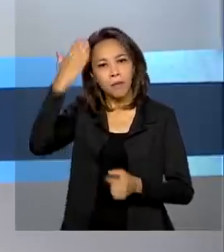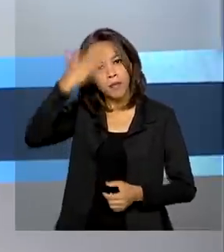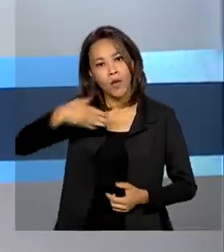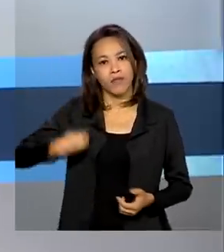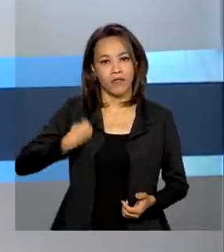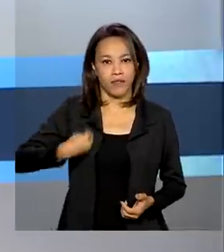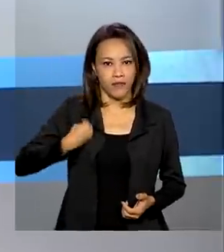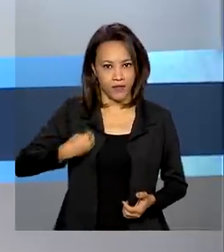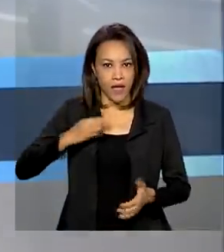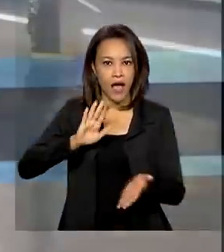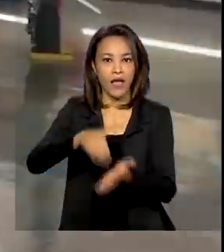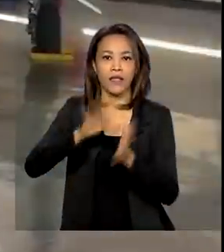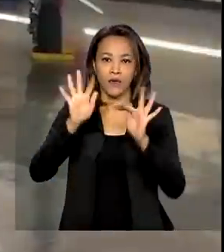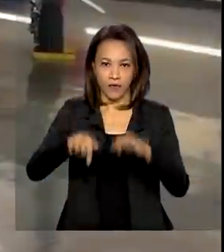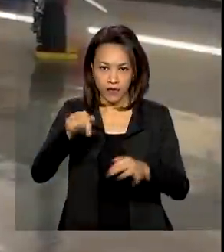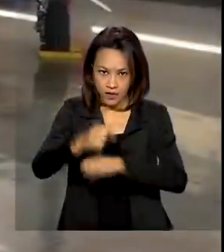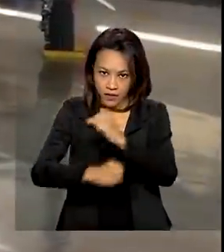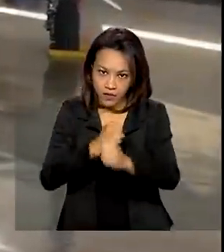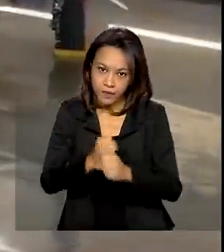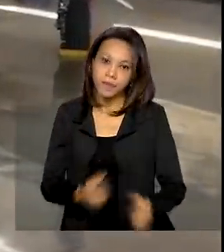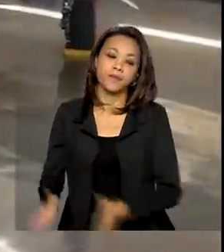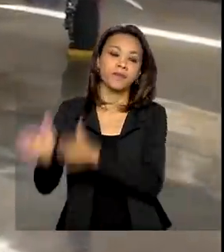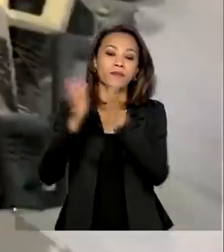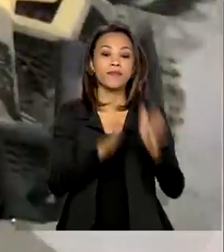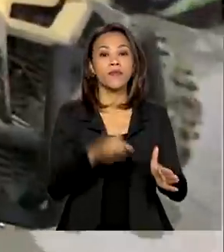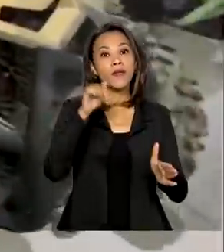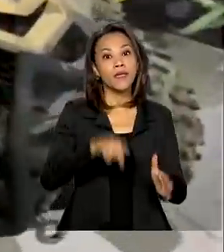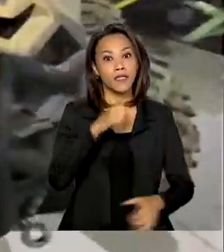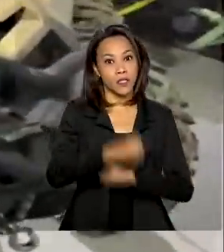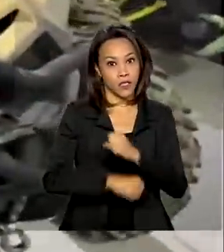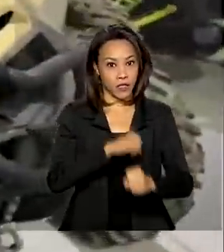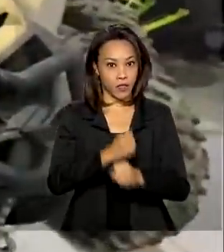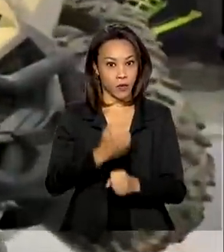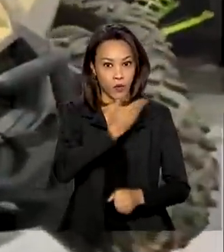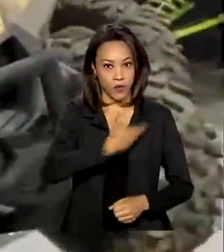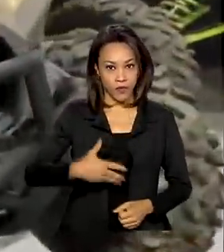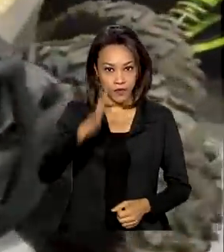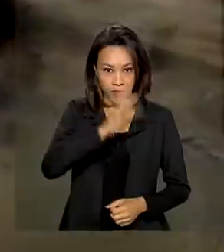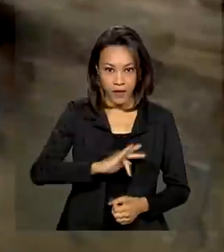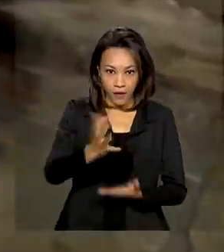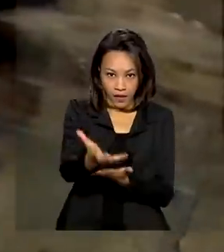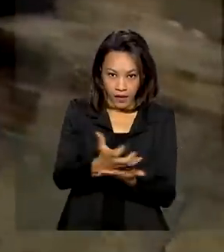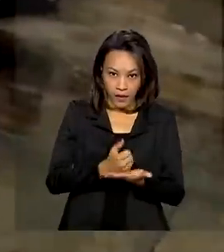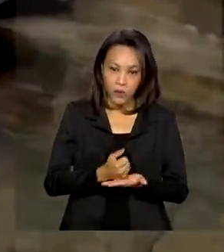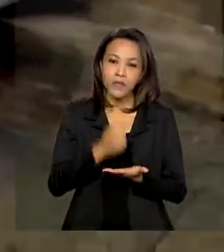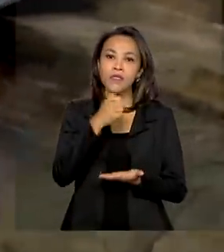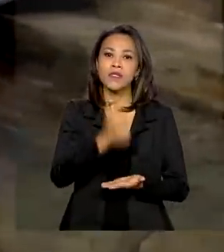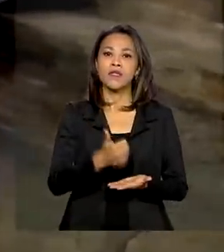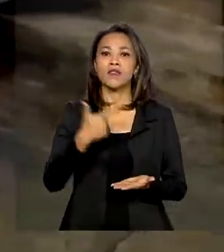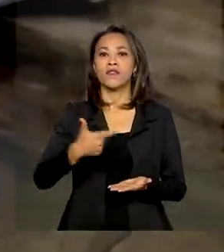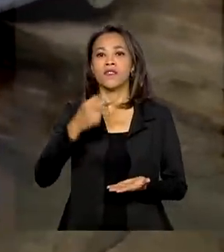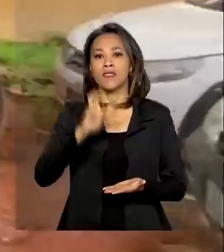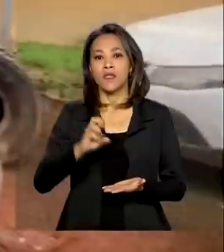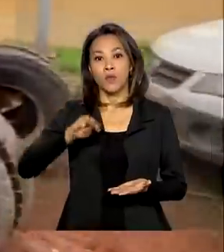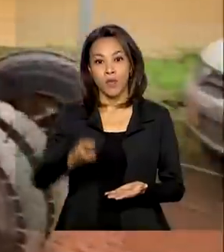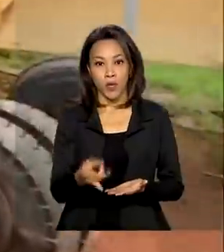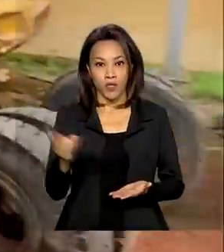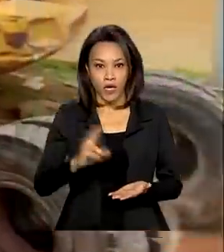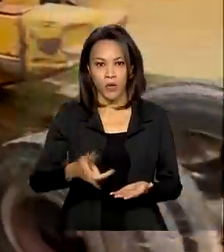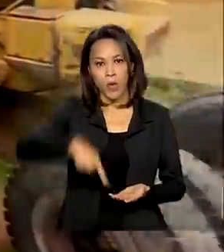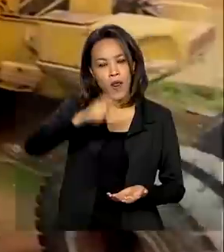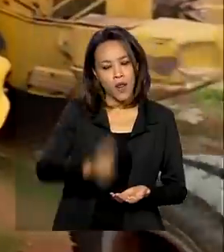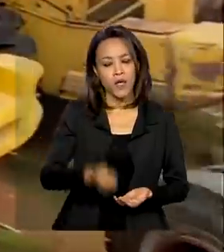E veja também, só este ano o governo federal arrecadou 125 milhões de reais com leilões de bens